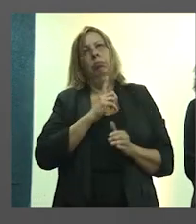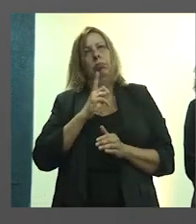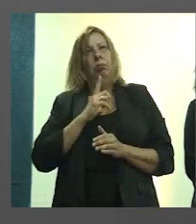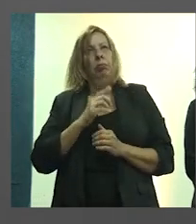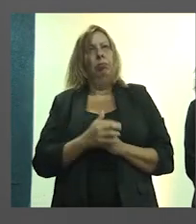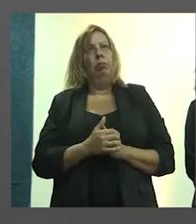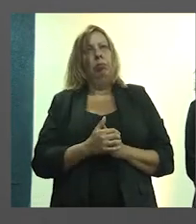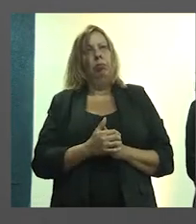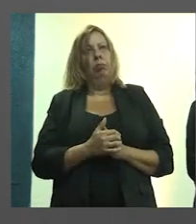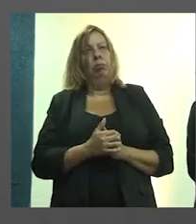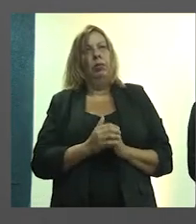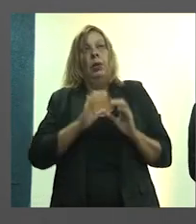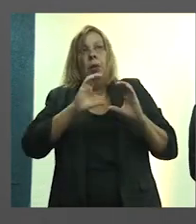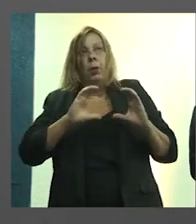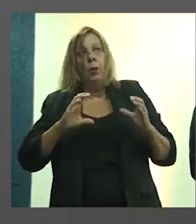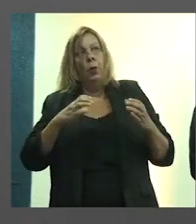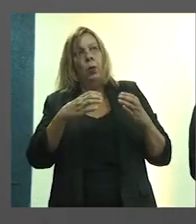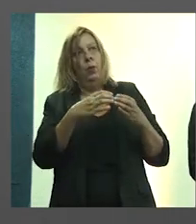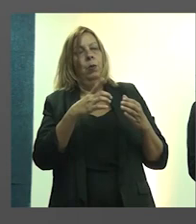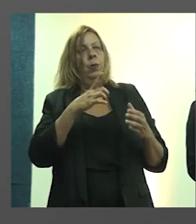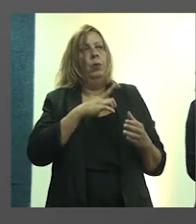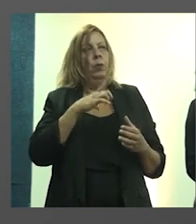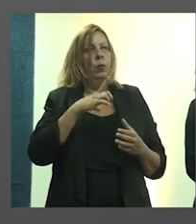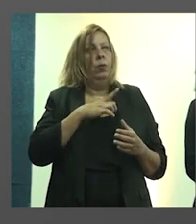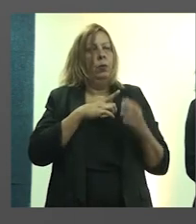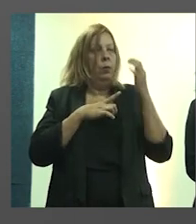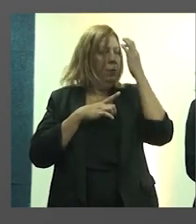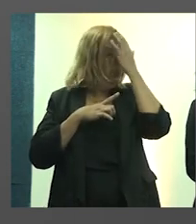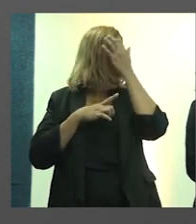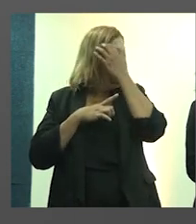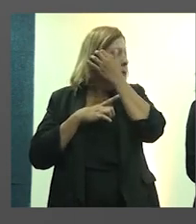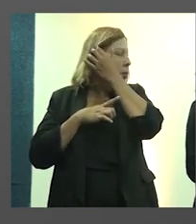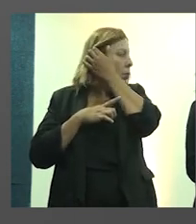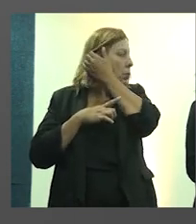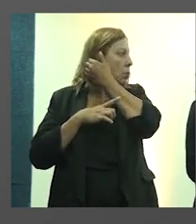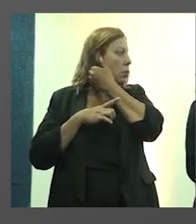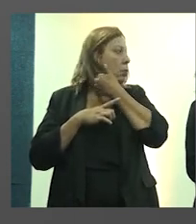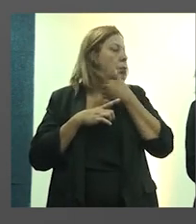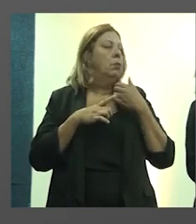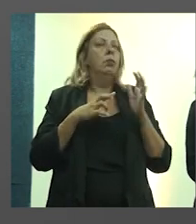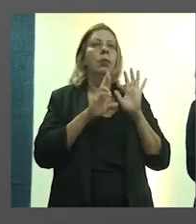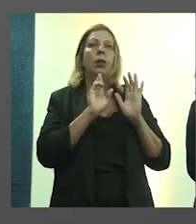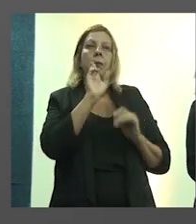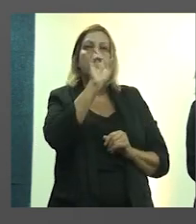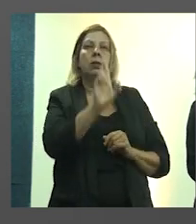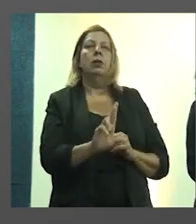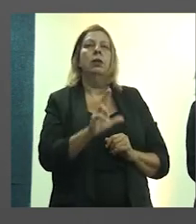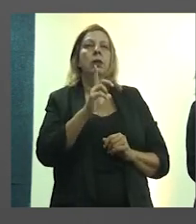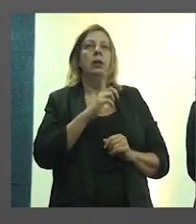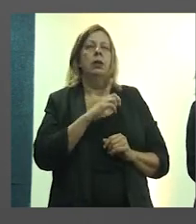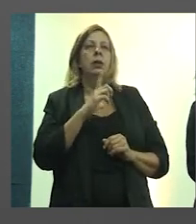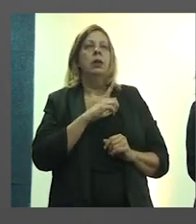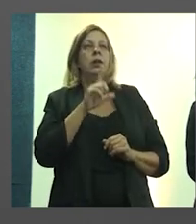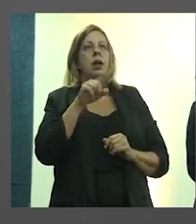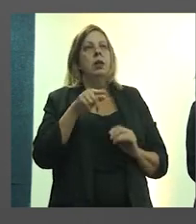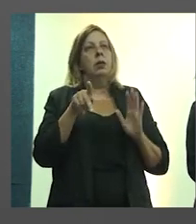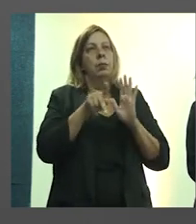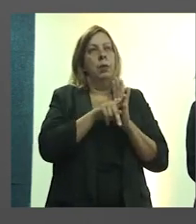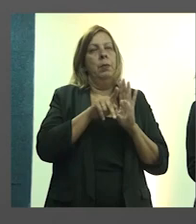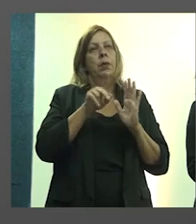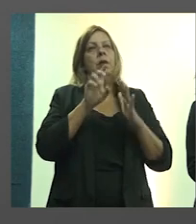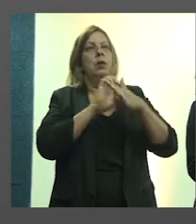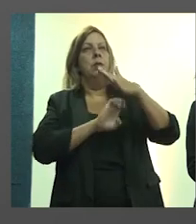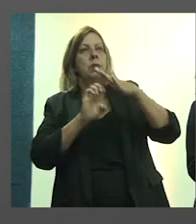enfim, nossa equipe do GATiz que está aqui também representada. Essas são as instituições